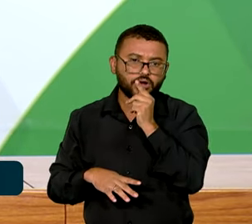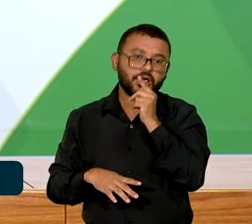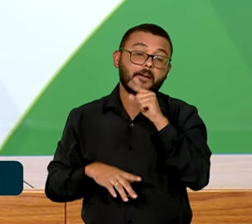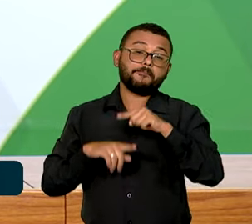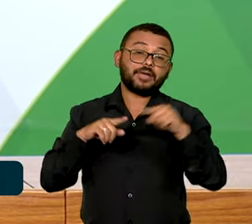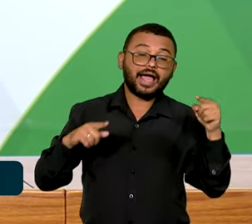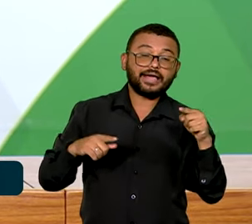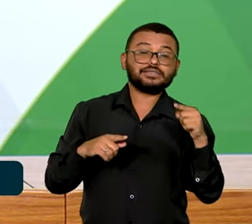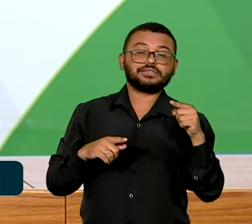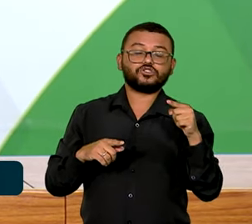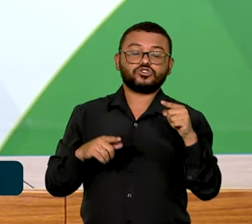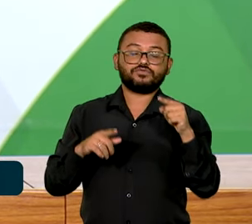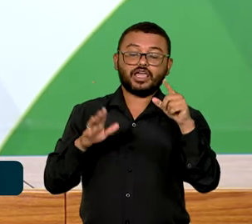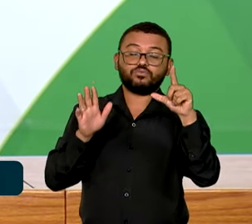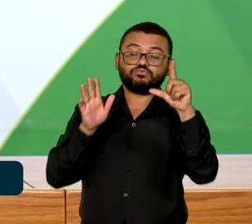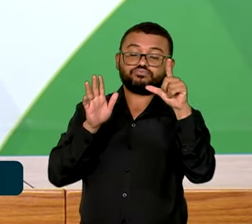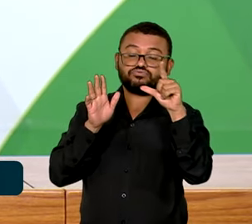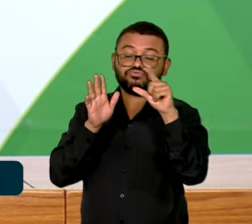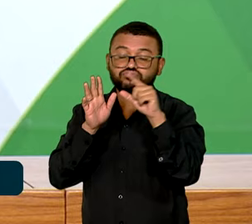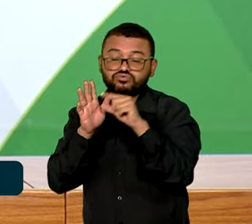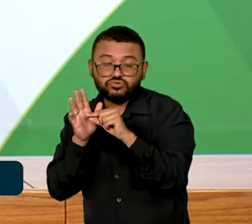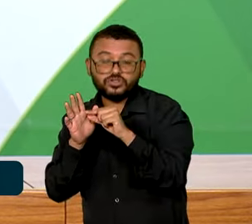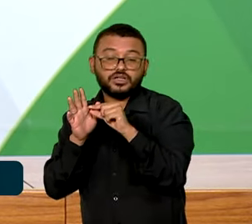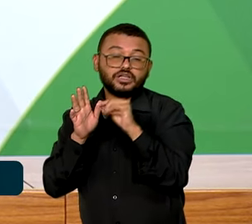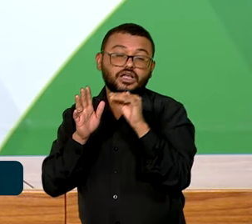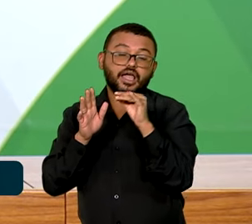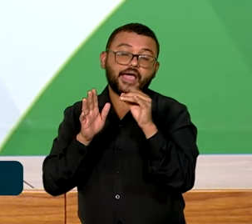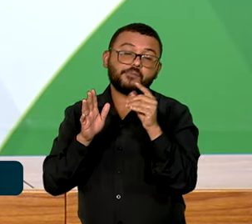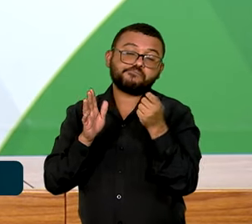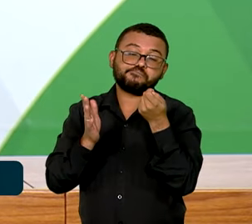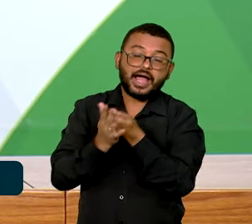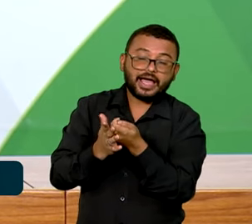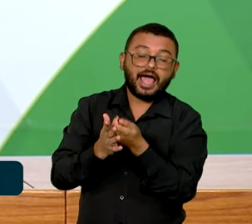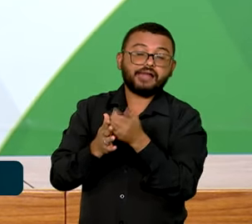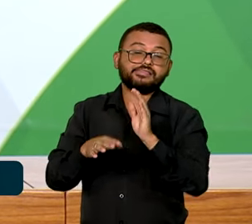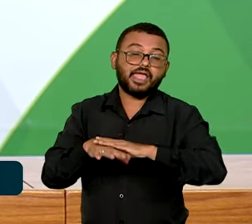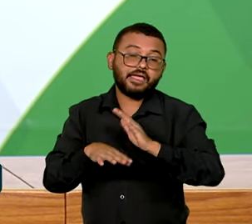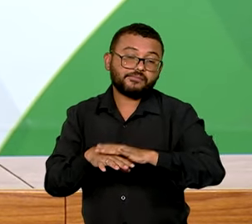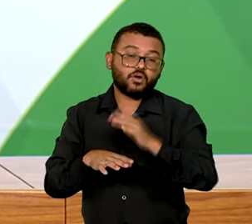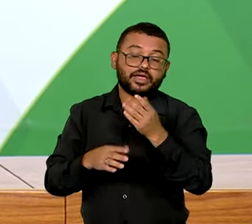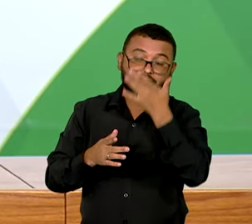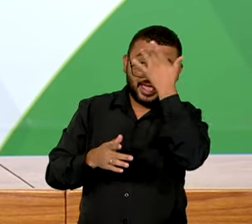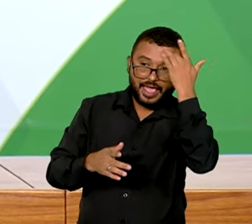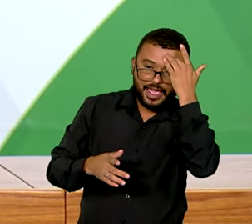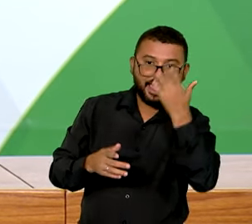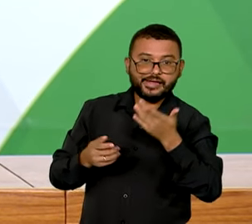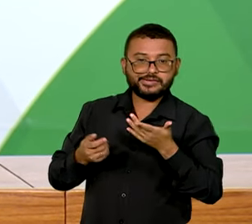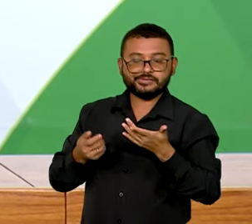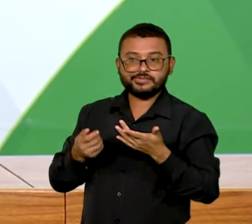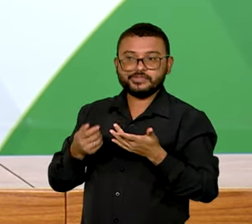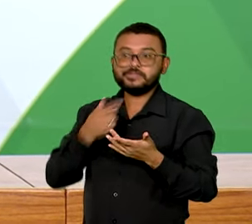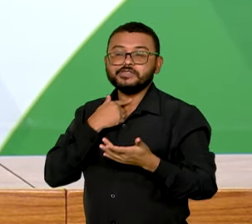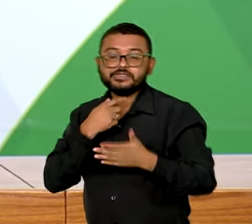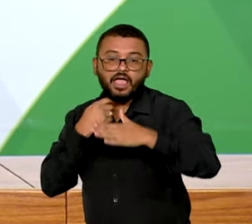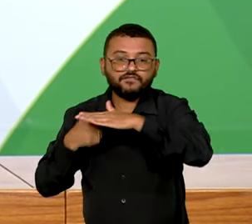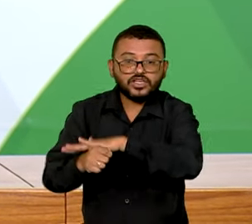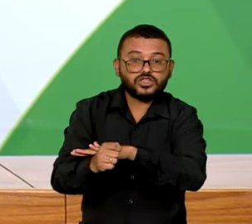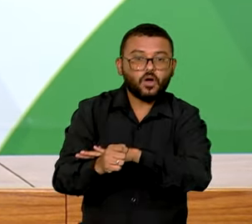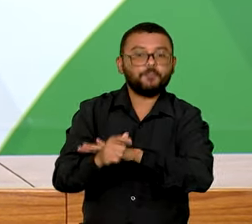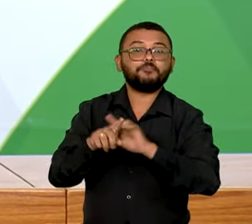diluído nesse tempo, o que reduz o custo no curto prazo para os investidores e, ao nosso ver, alavanca o